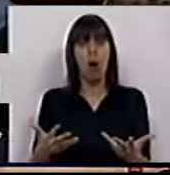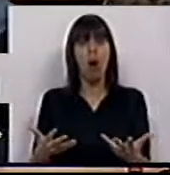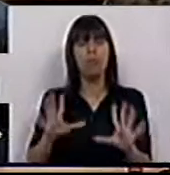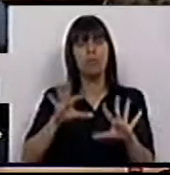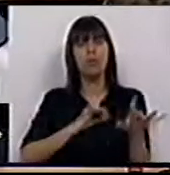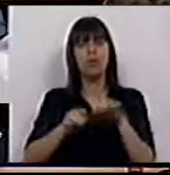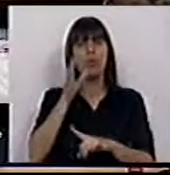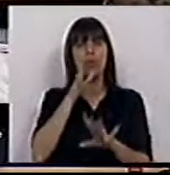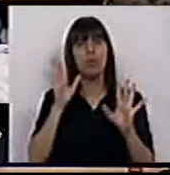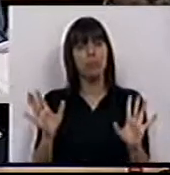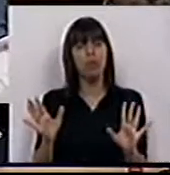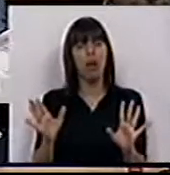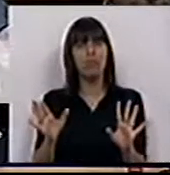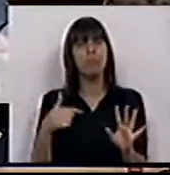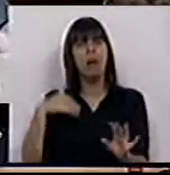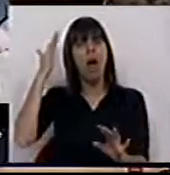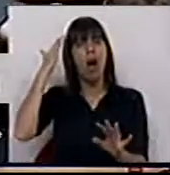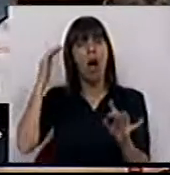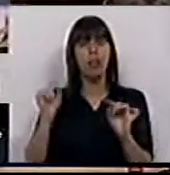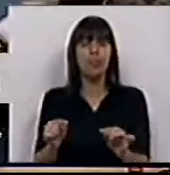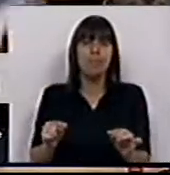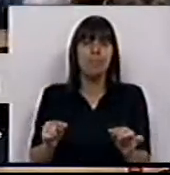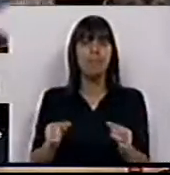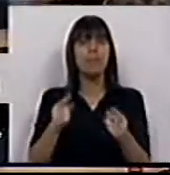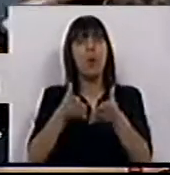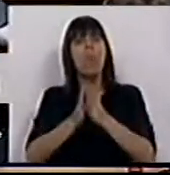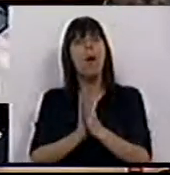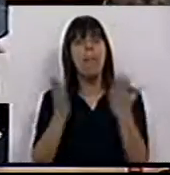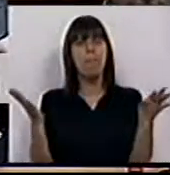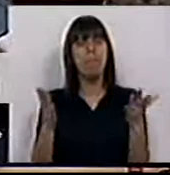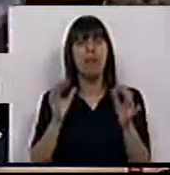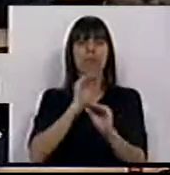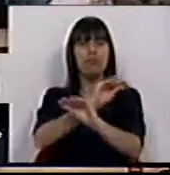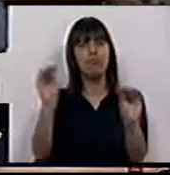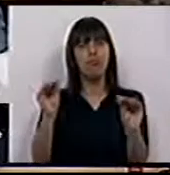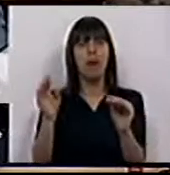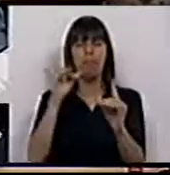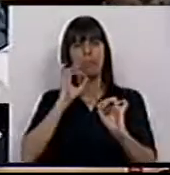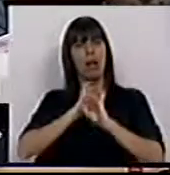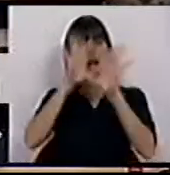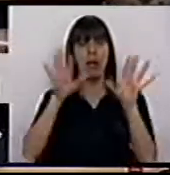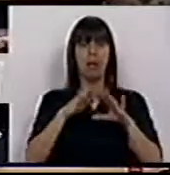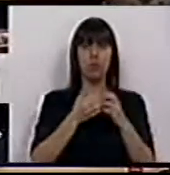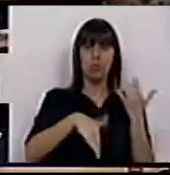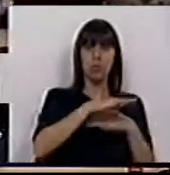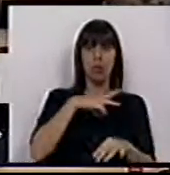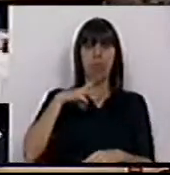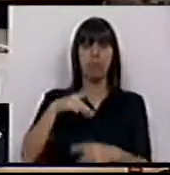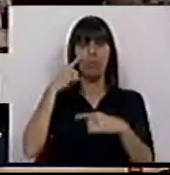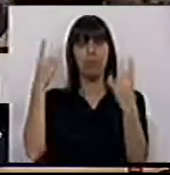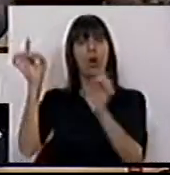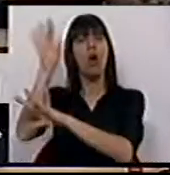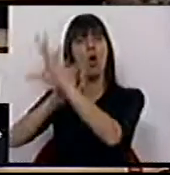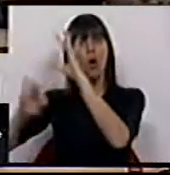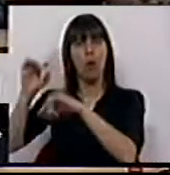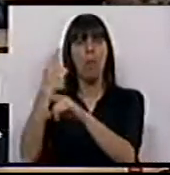Senhoras senhores deputados, eu acho que este é um apelo e um clamor cada vez mais claro na sociedade portuguesa, na